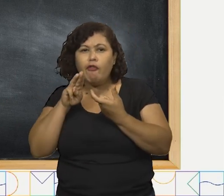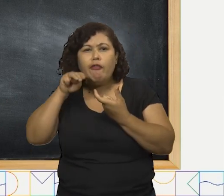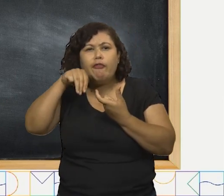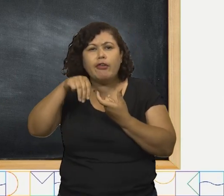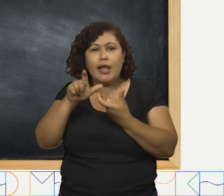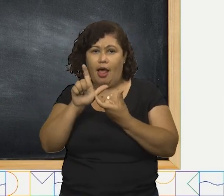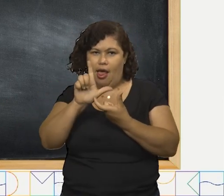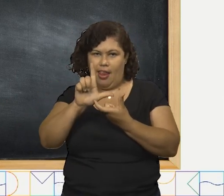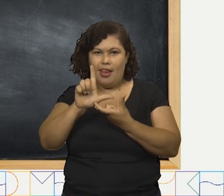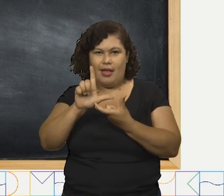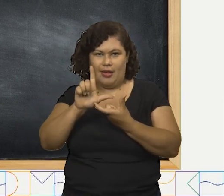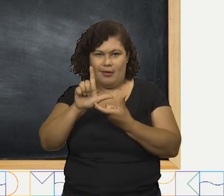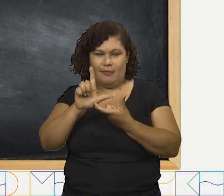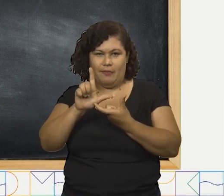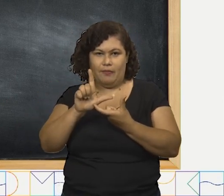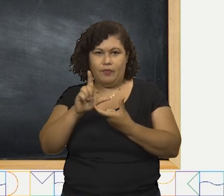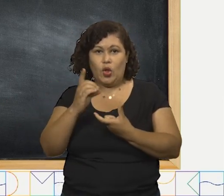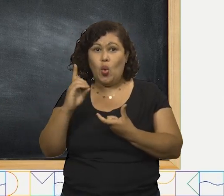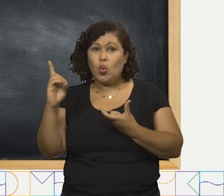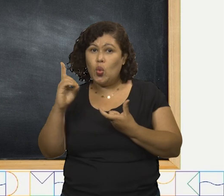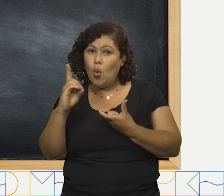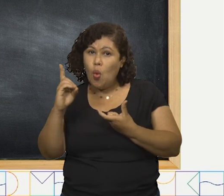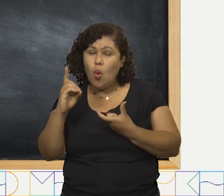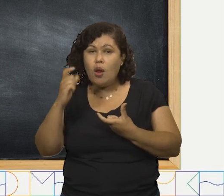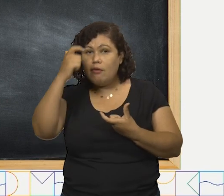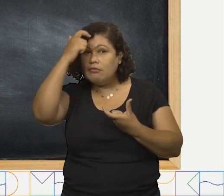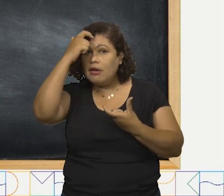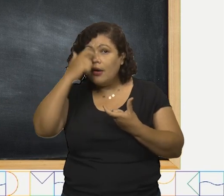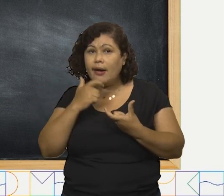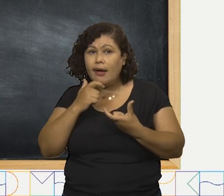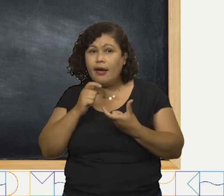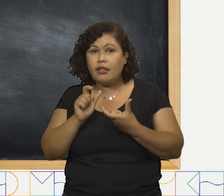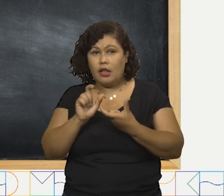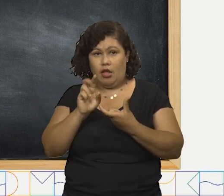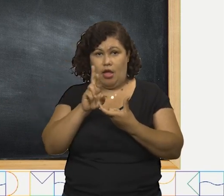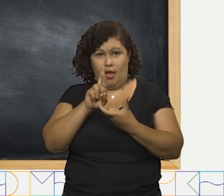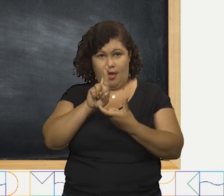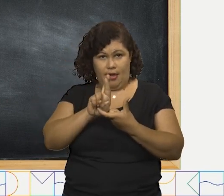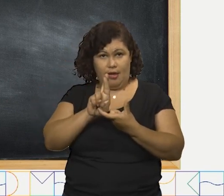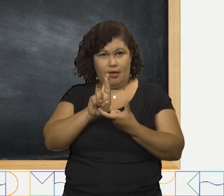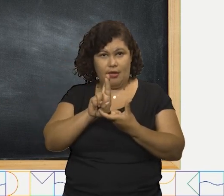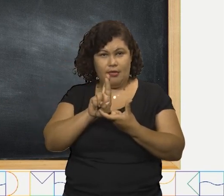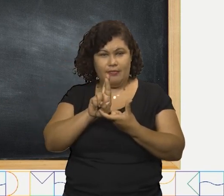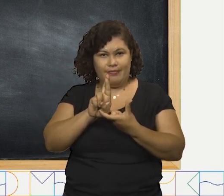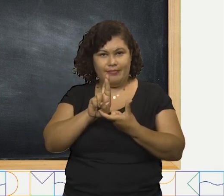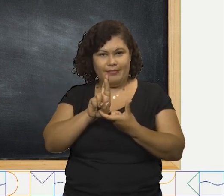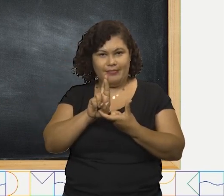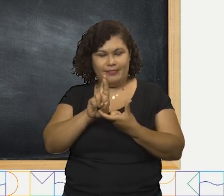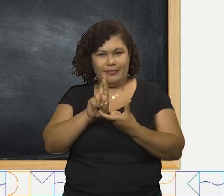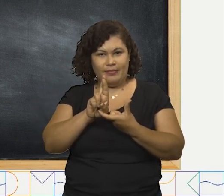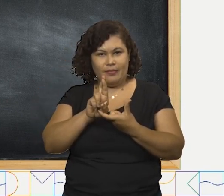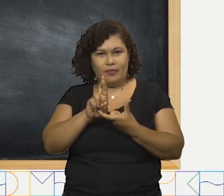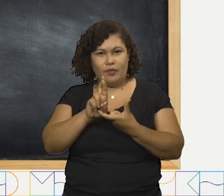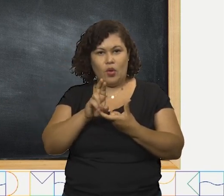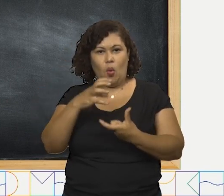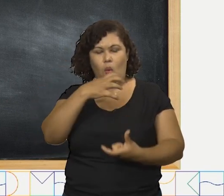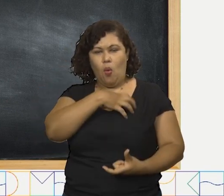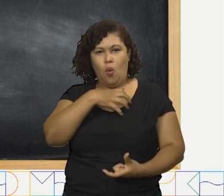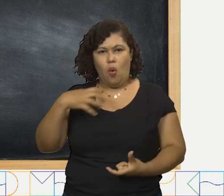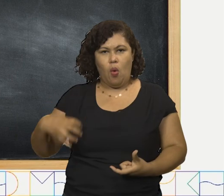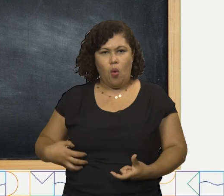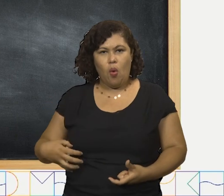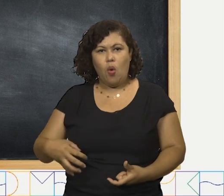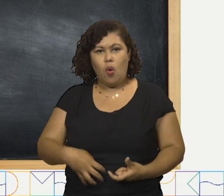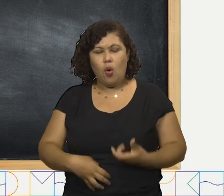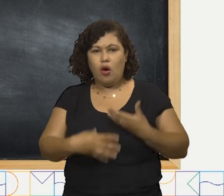L. Dólar e caráter terminam com R. Órgão e